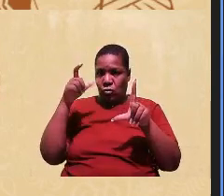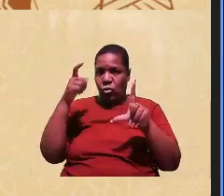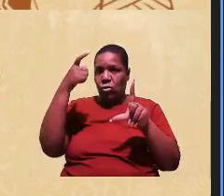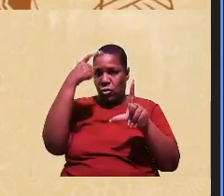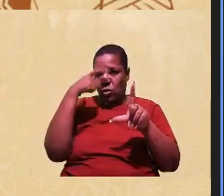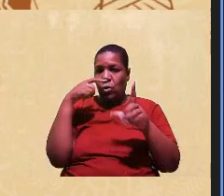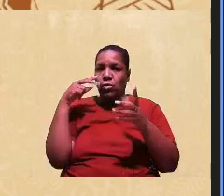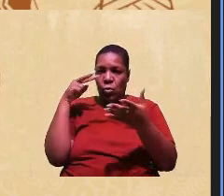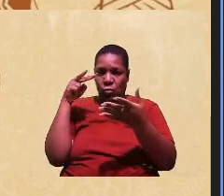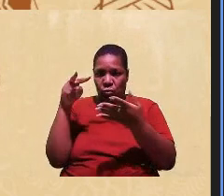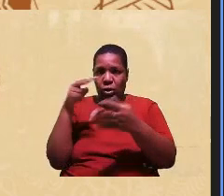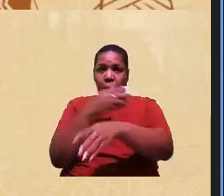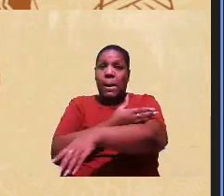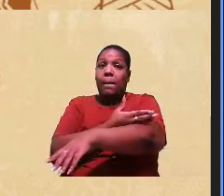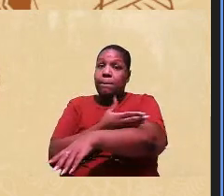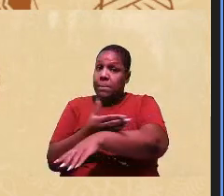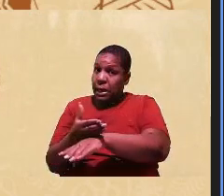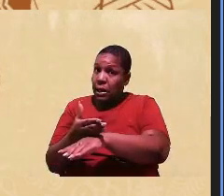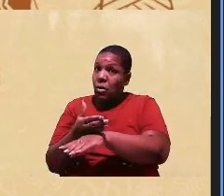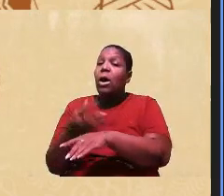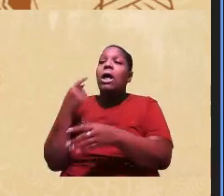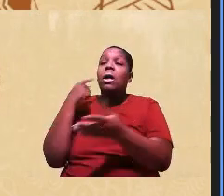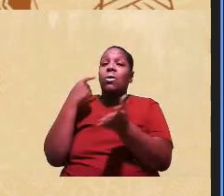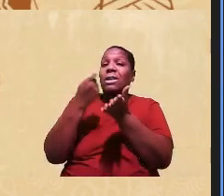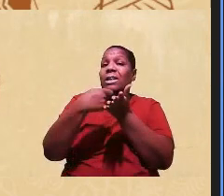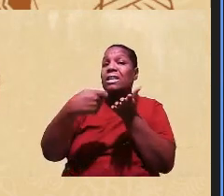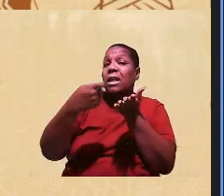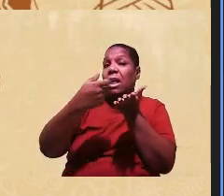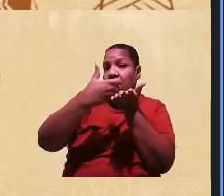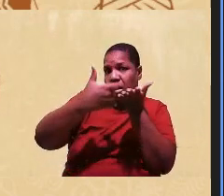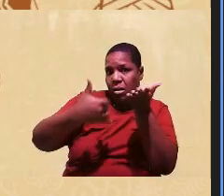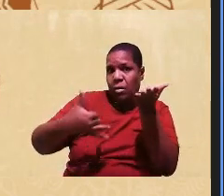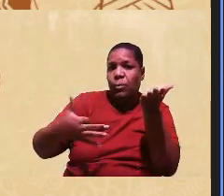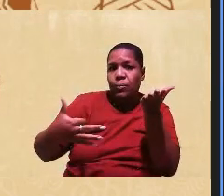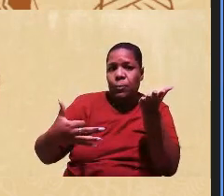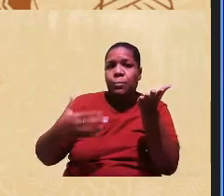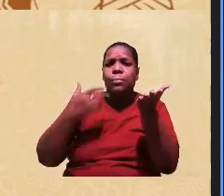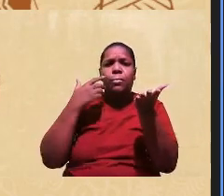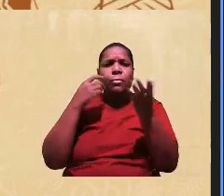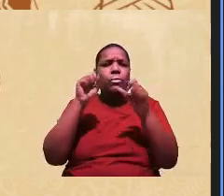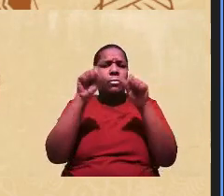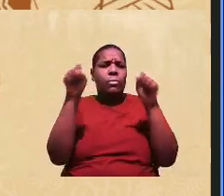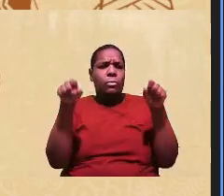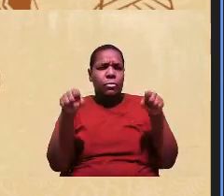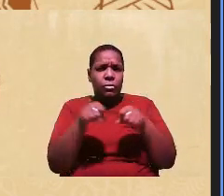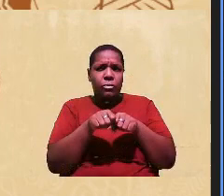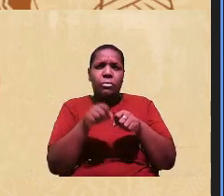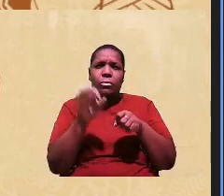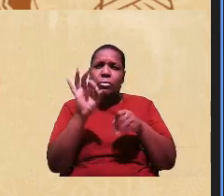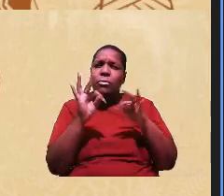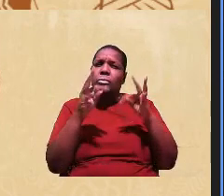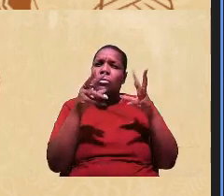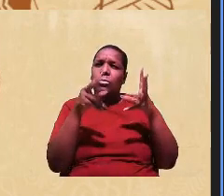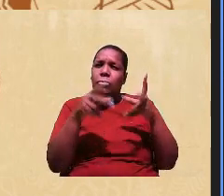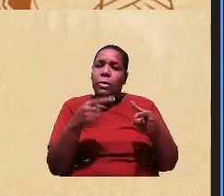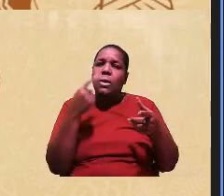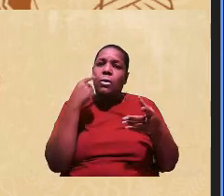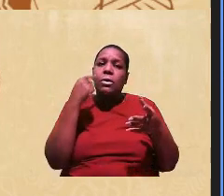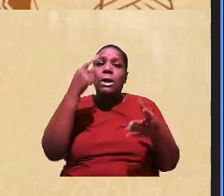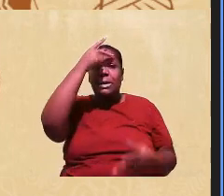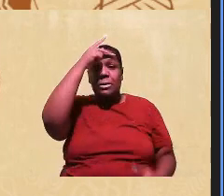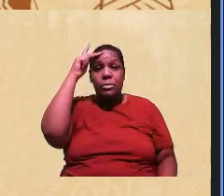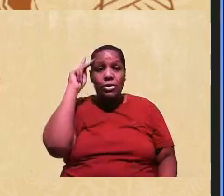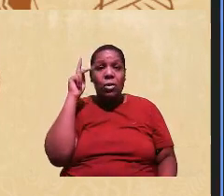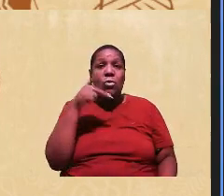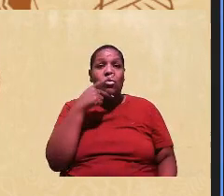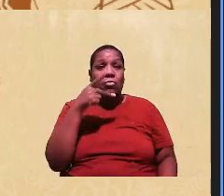que é branco e eu tenho o discurso dele, então, também eu fiz uma sistematização sobretudo dessas pessoas que eu estou chamando de